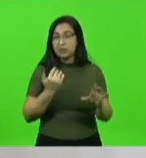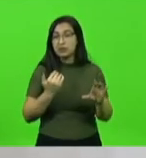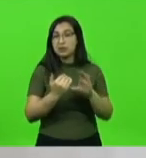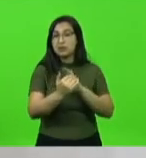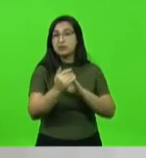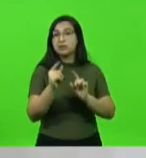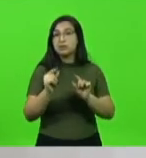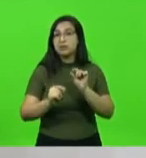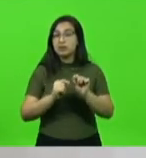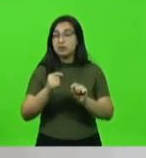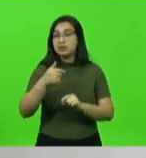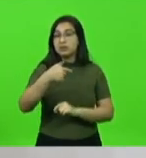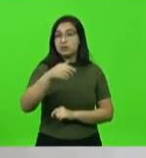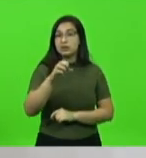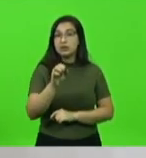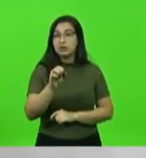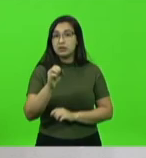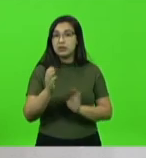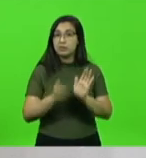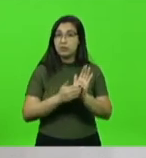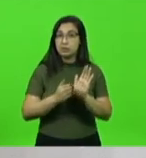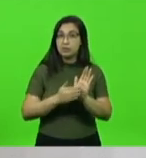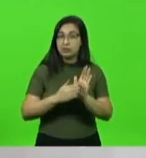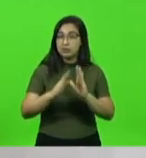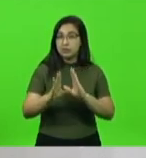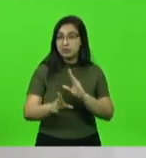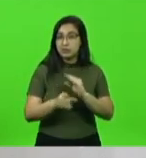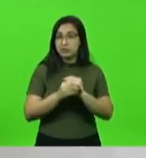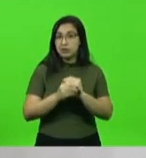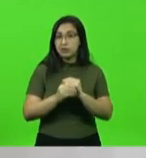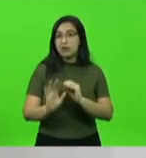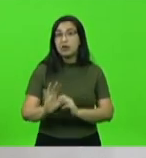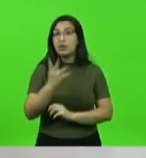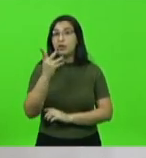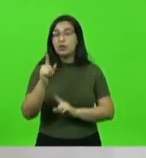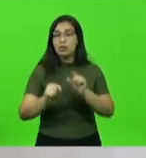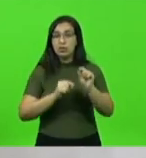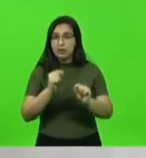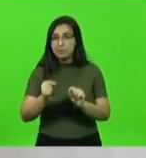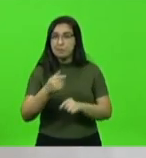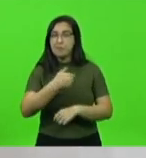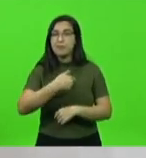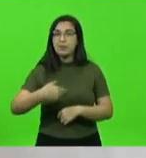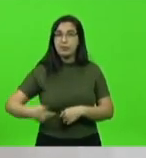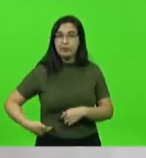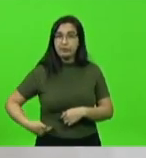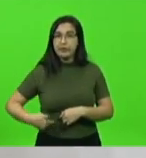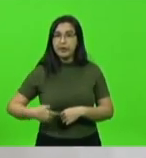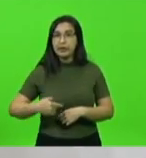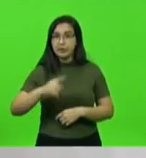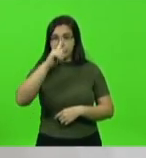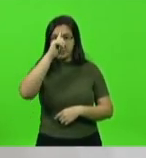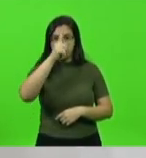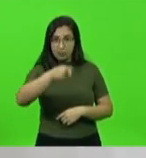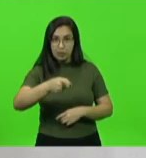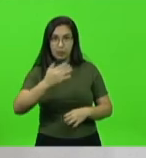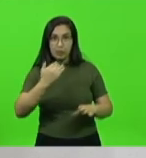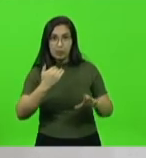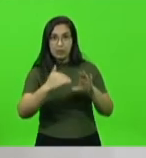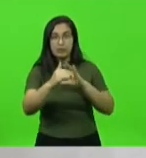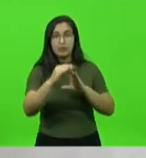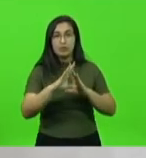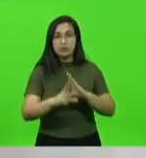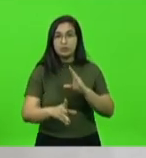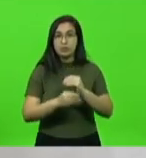propostas de emendas. O que aconteceu? O governo mandou para cá um substitutivo